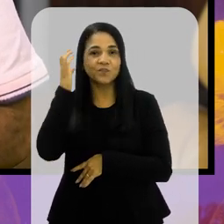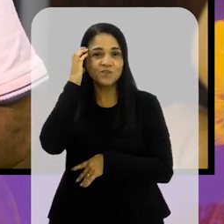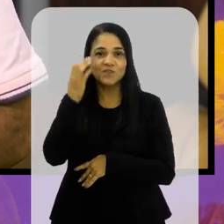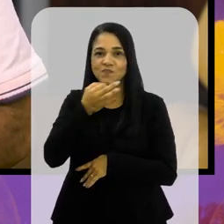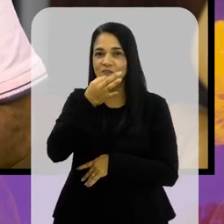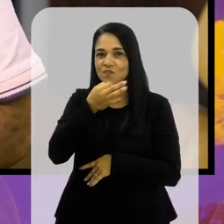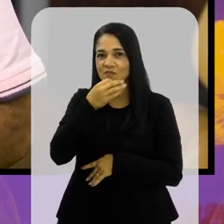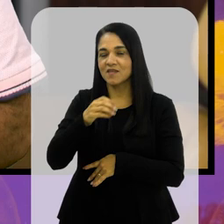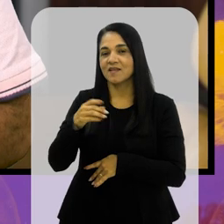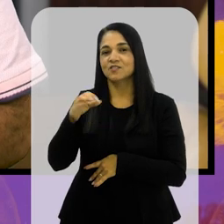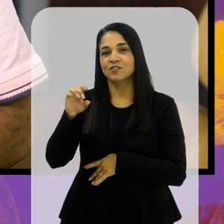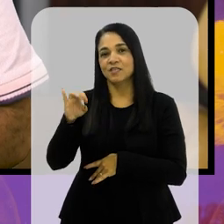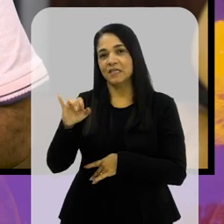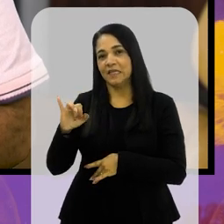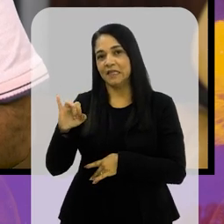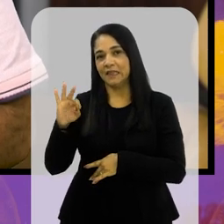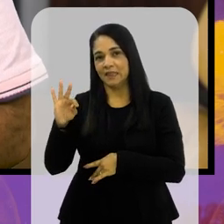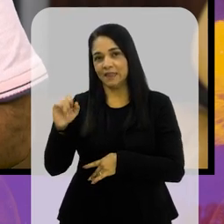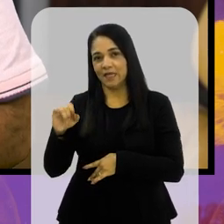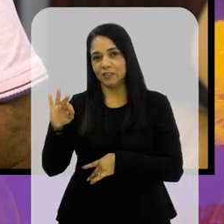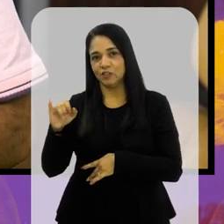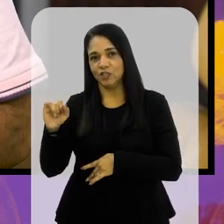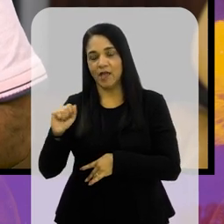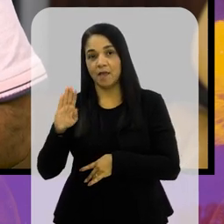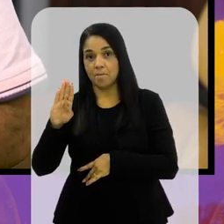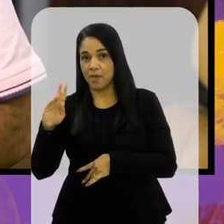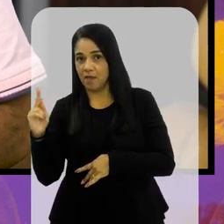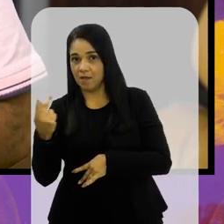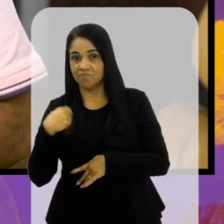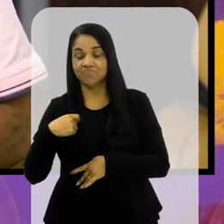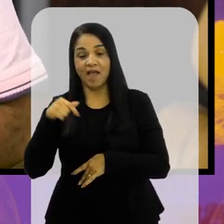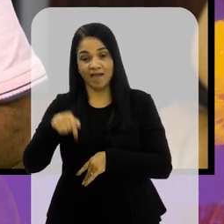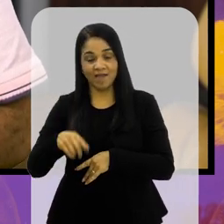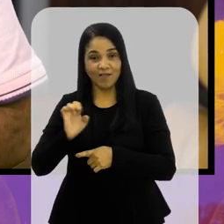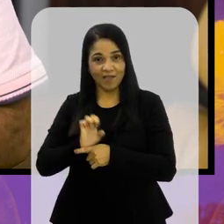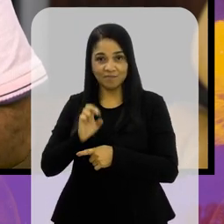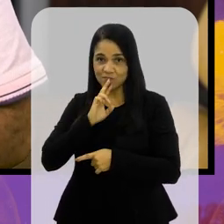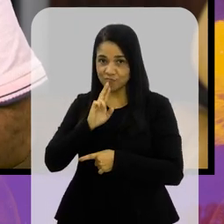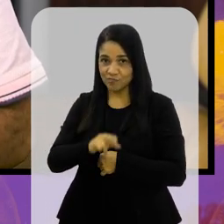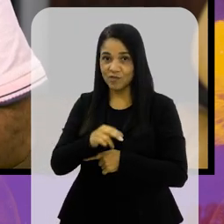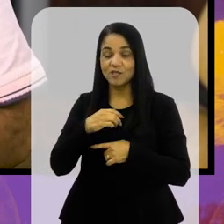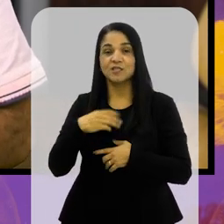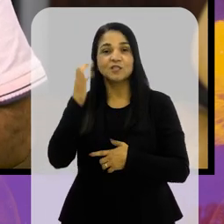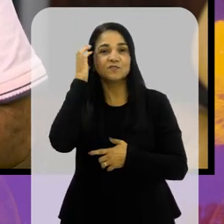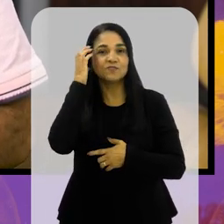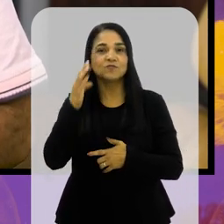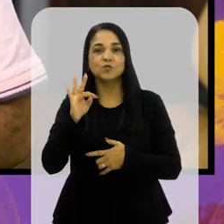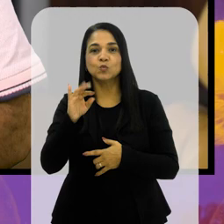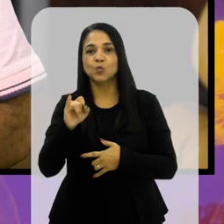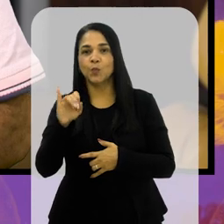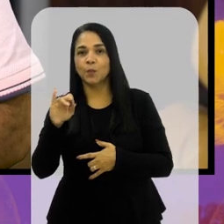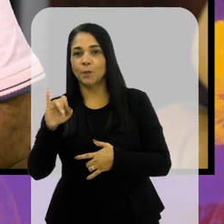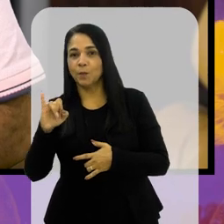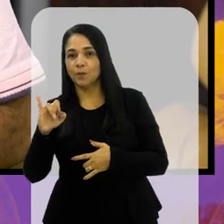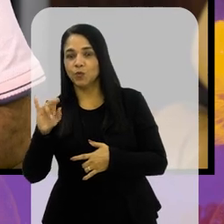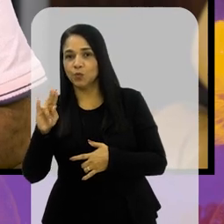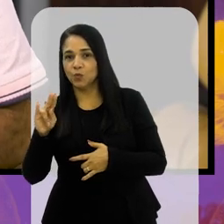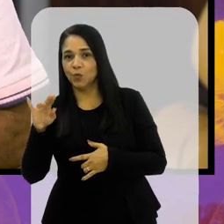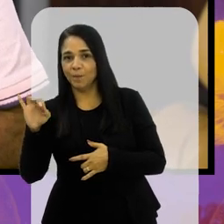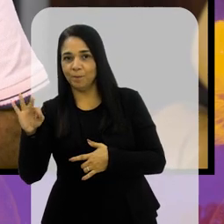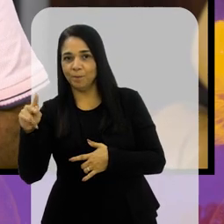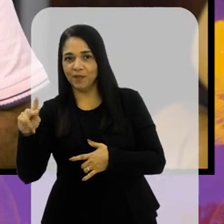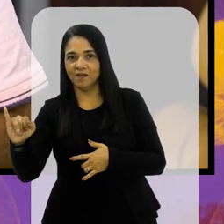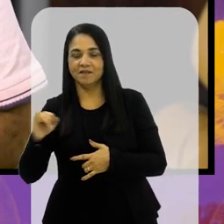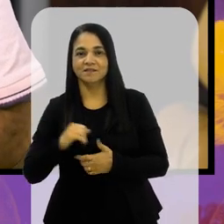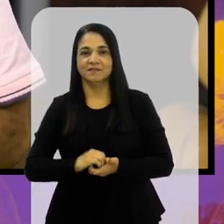Wellington Campos, jornalista da rádio Itatiaia de Belo Horizonte, correspondente aqui no Rio de Janeiro e da Super Rádio Tupi.